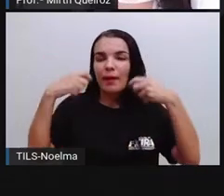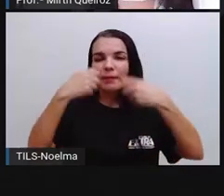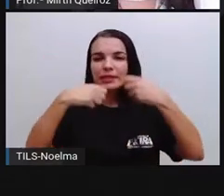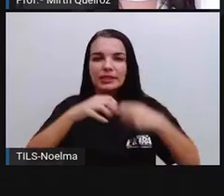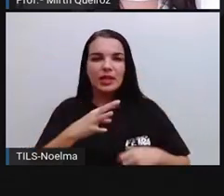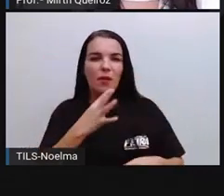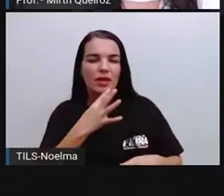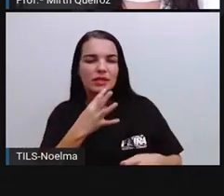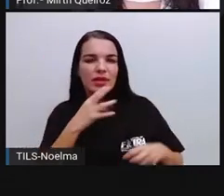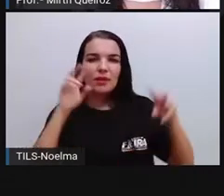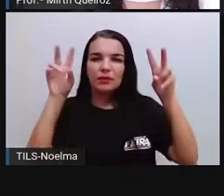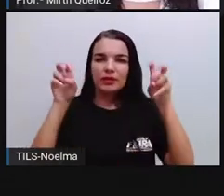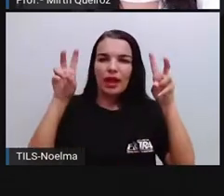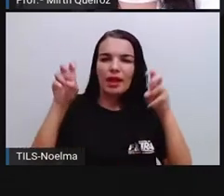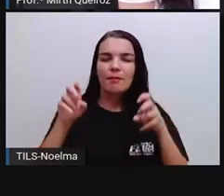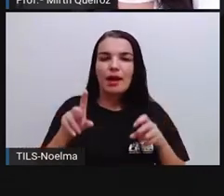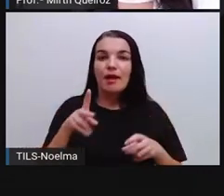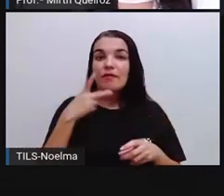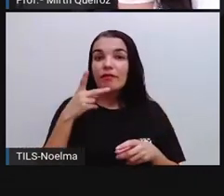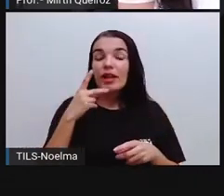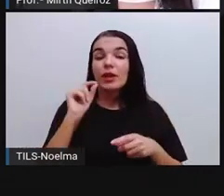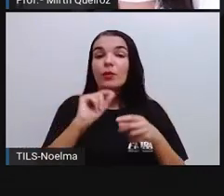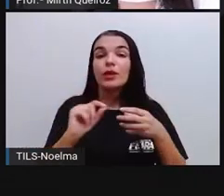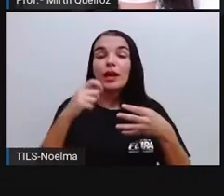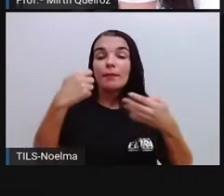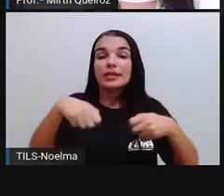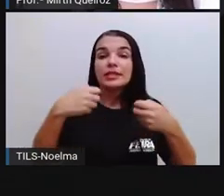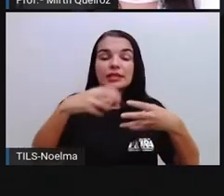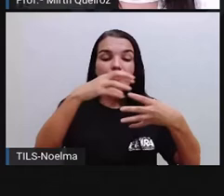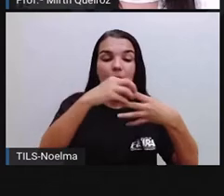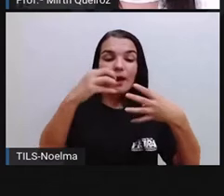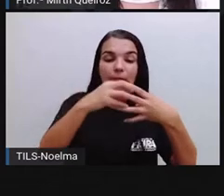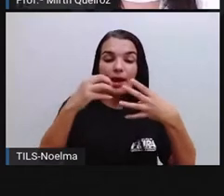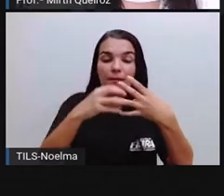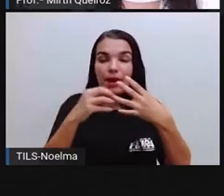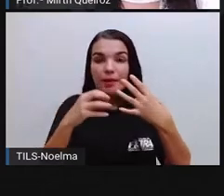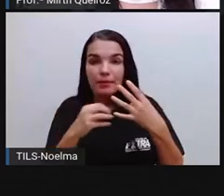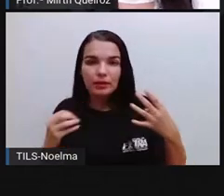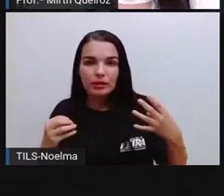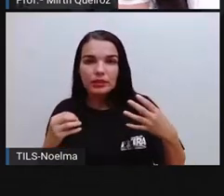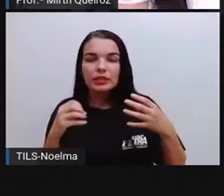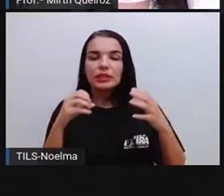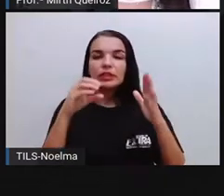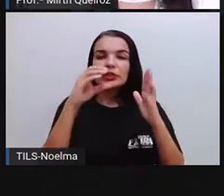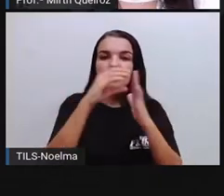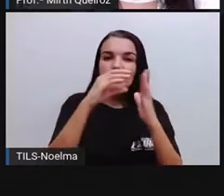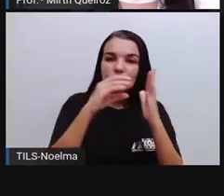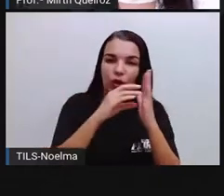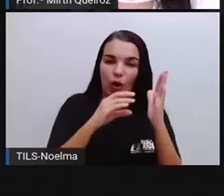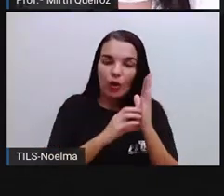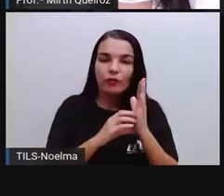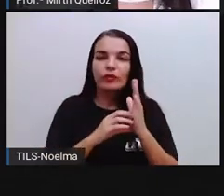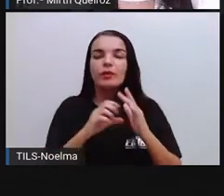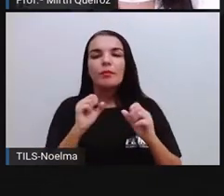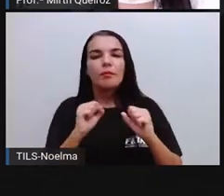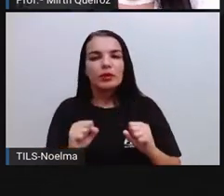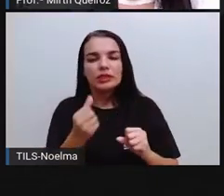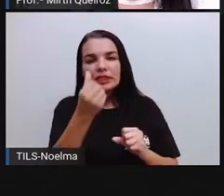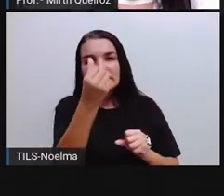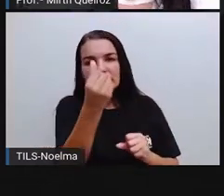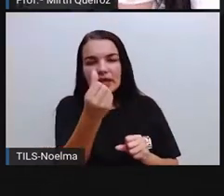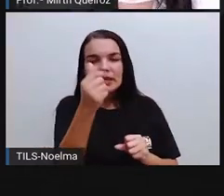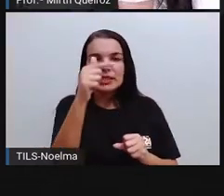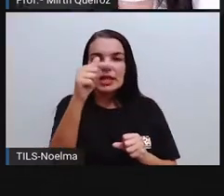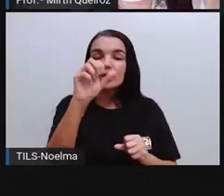tema. Eu sobre a quantidade de versos que vai formar cada estrofe, que poderia ser quatro, que poderia ser seis, sete ou dez,